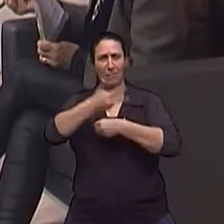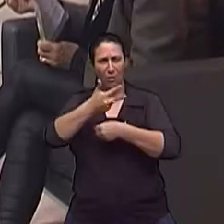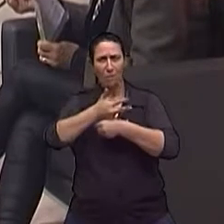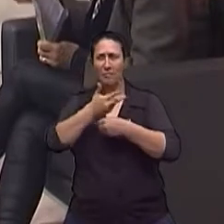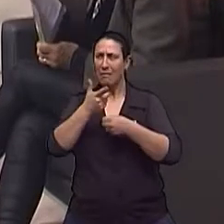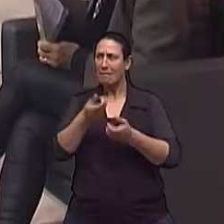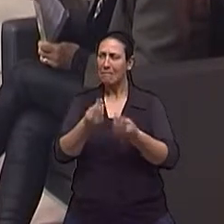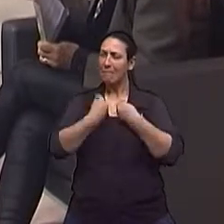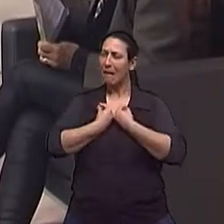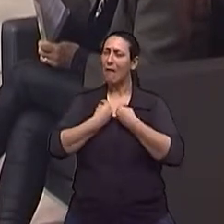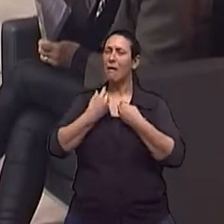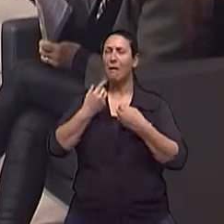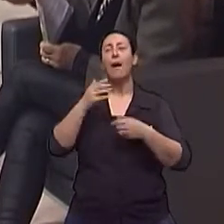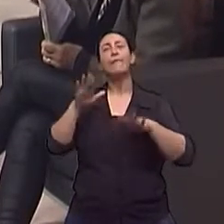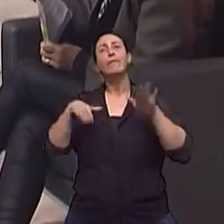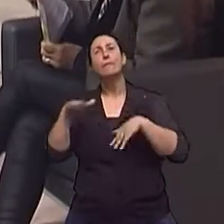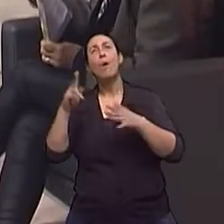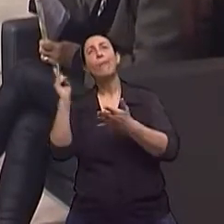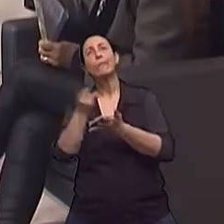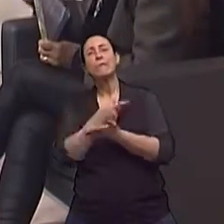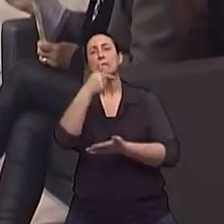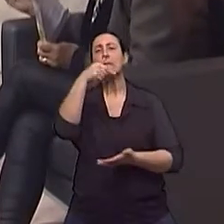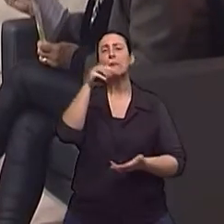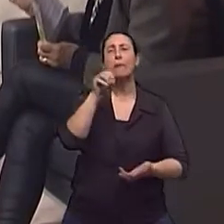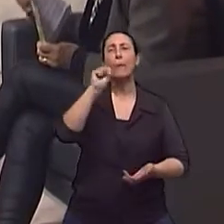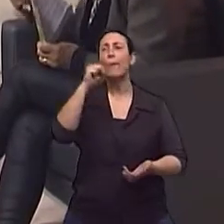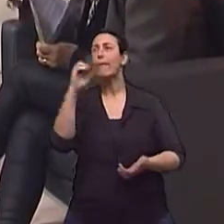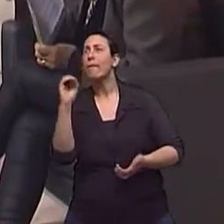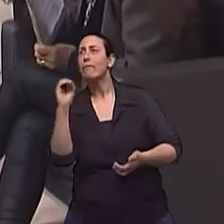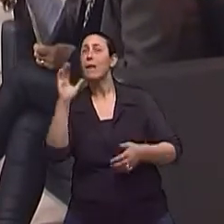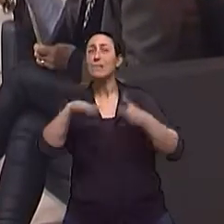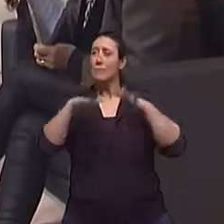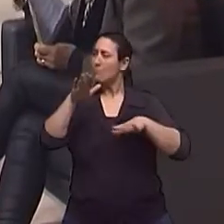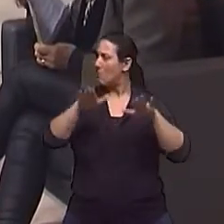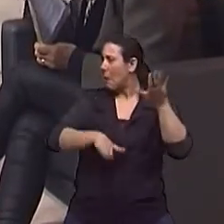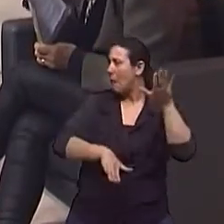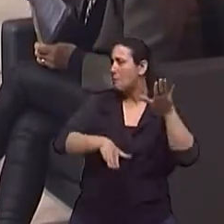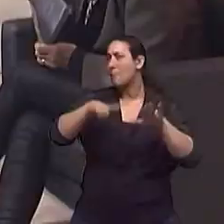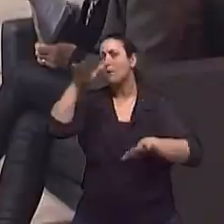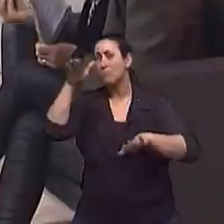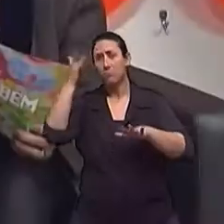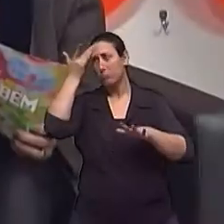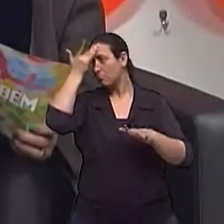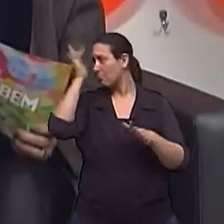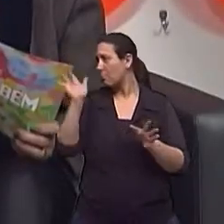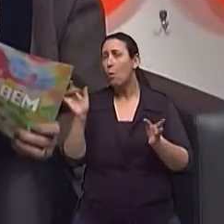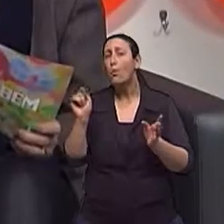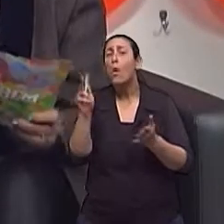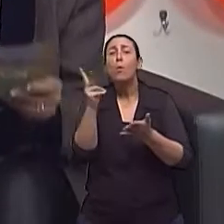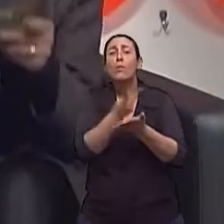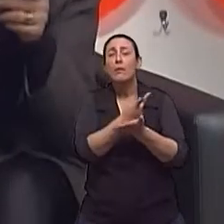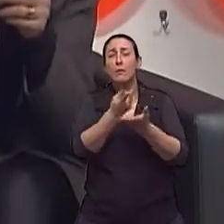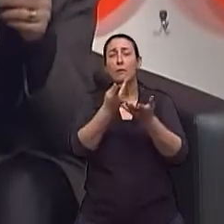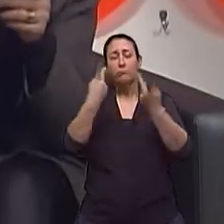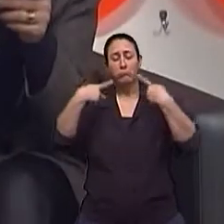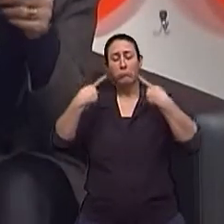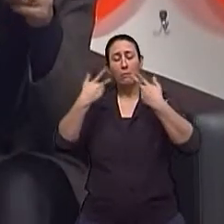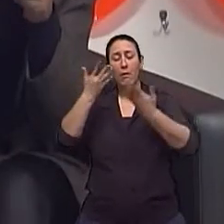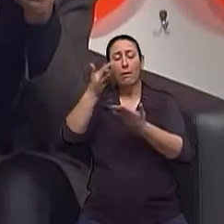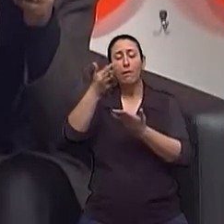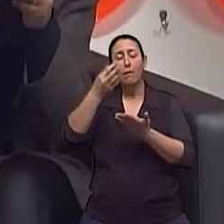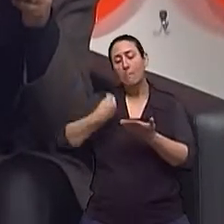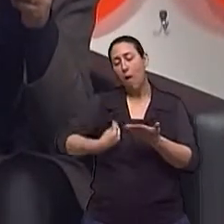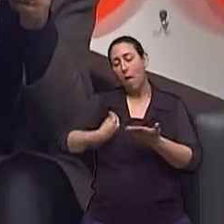faixa etária, né? Que às vezes varia, às vezes é 70, 80, às vezes é mais, às vezes é menos. Nós não sabemos o que está na nossa ficha